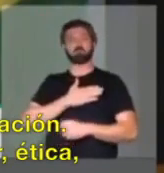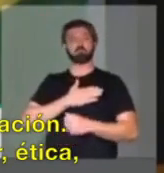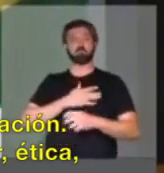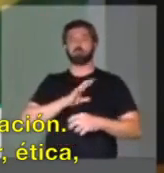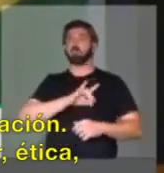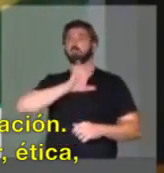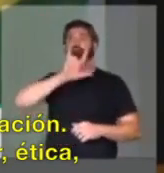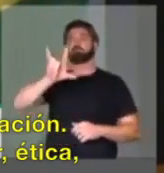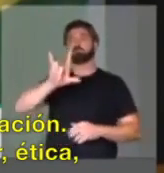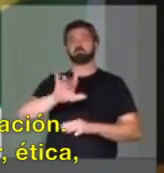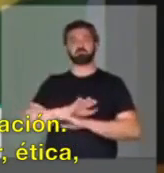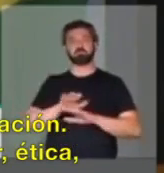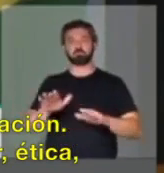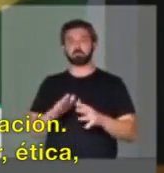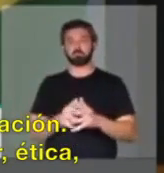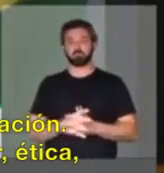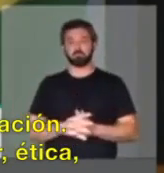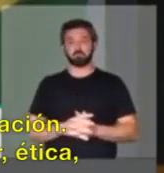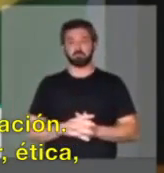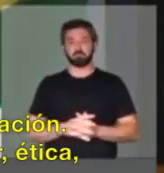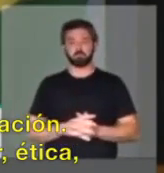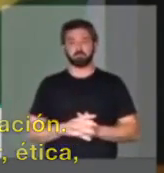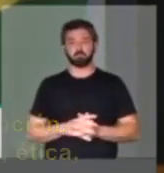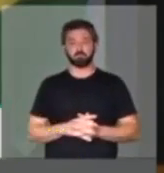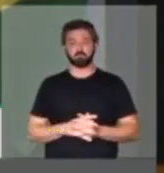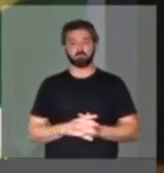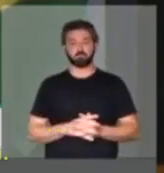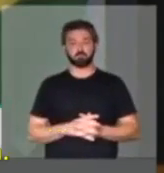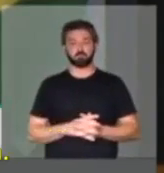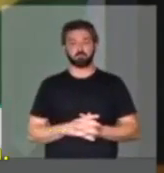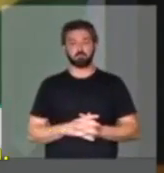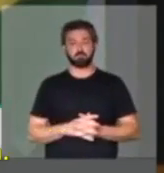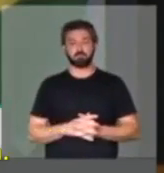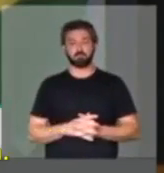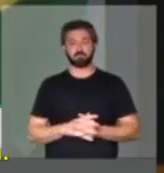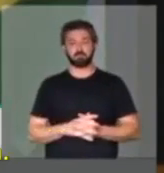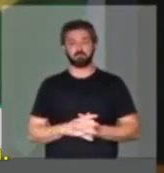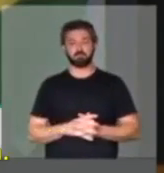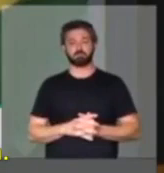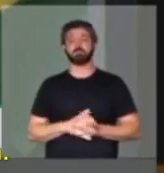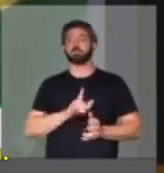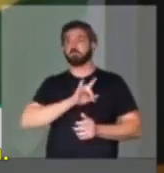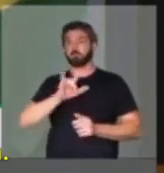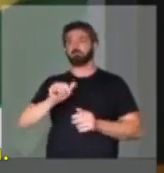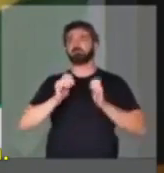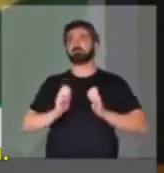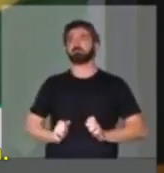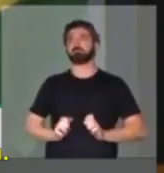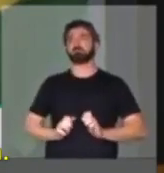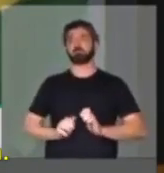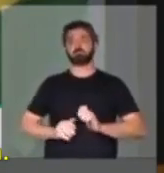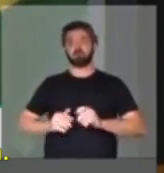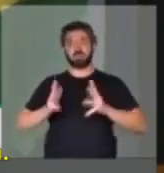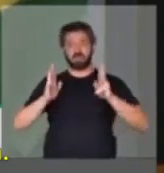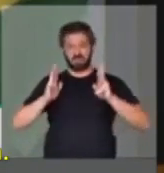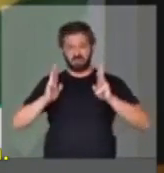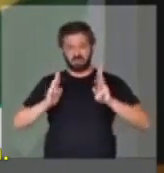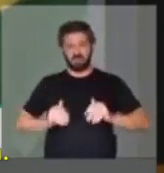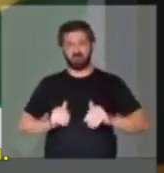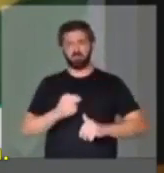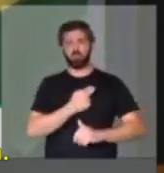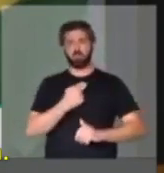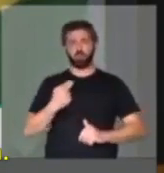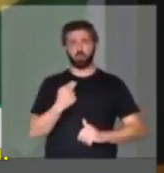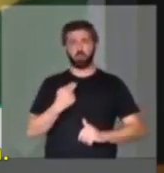ética, idoneidade moral e vigor,